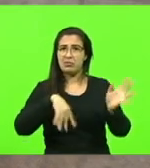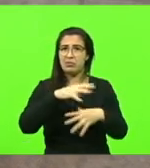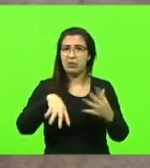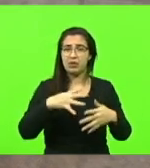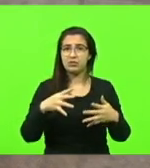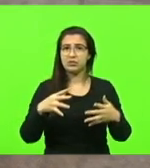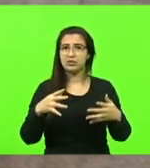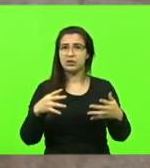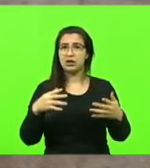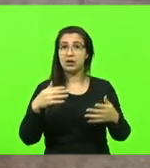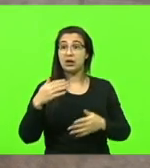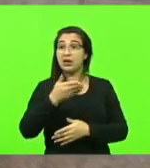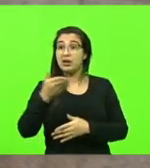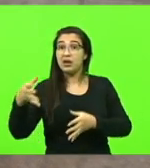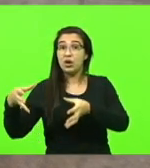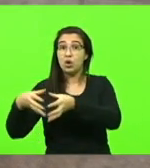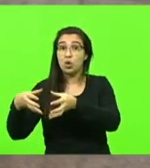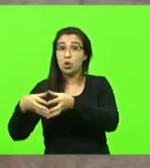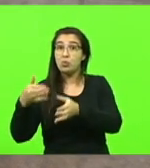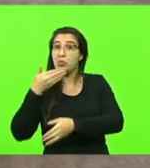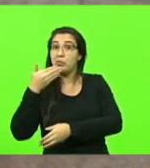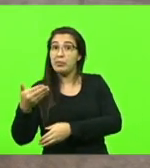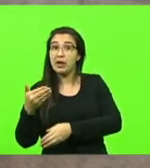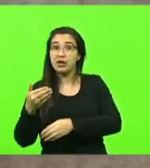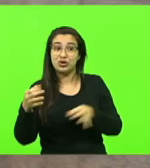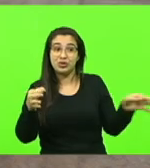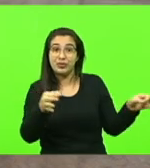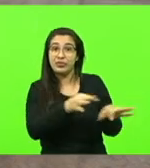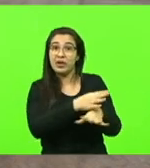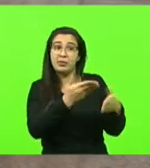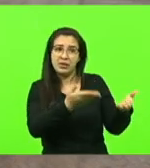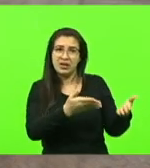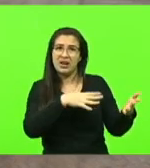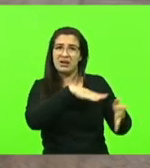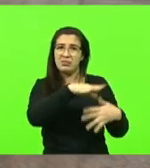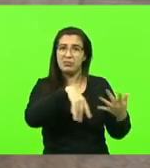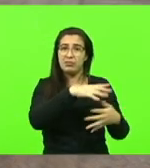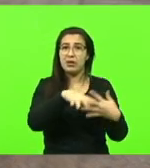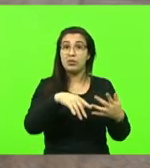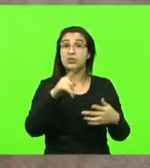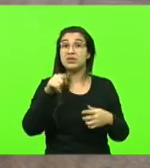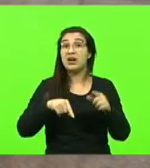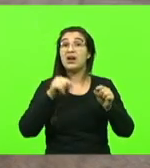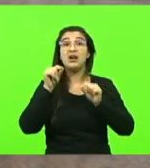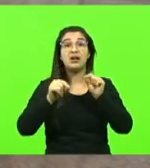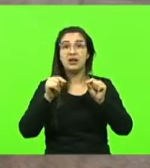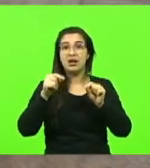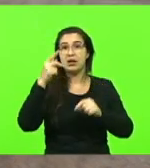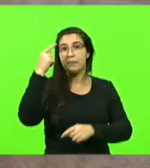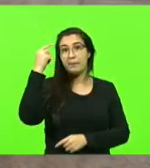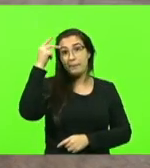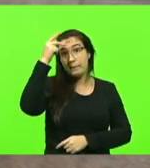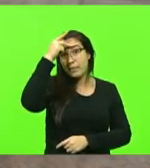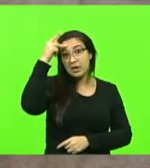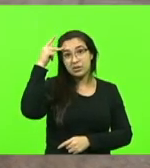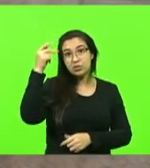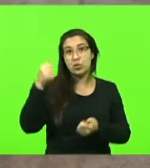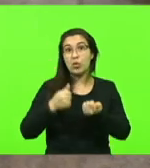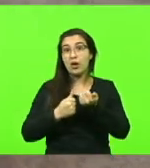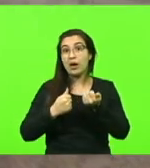pediu para ajudar para terminar a situação foram pessoas apoiadoras da maioria